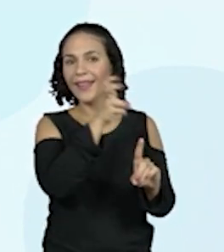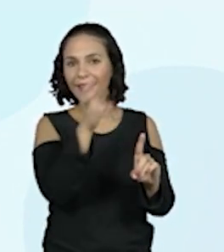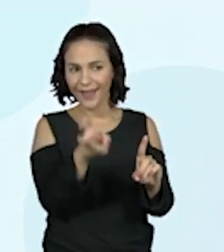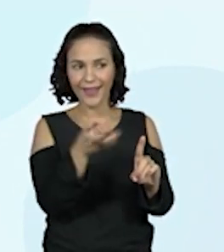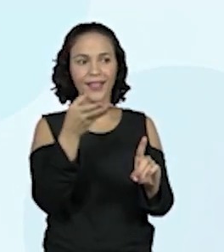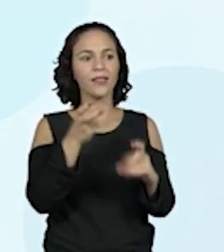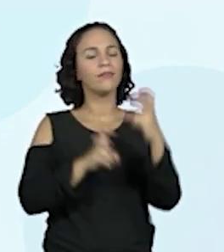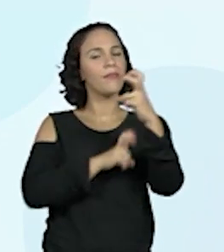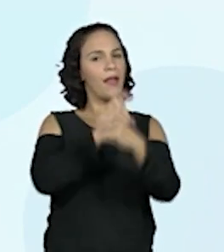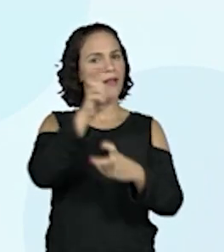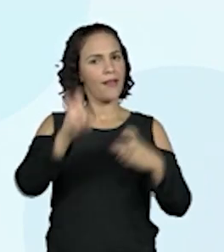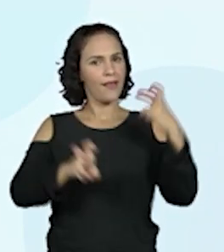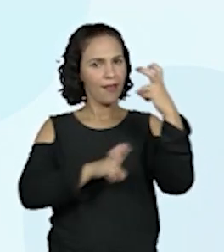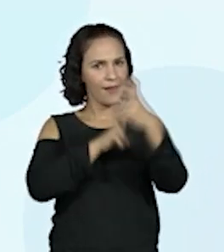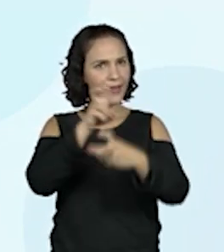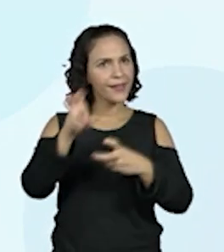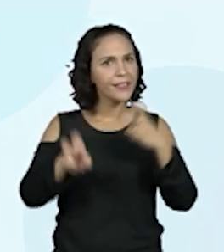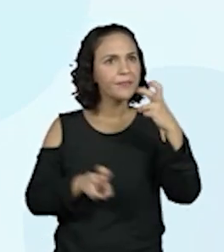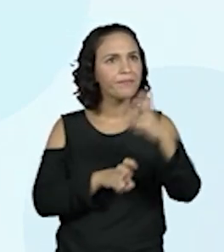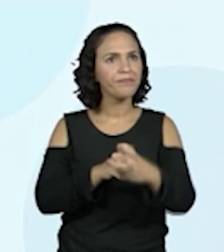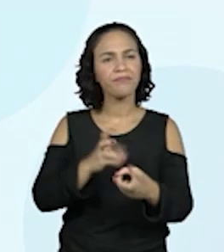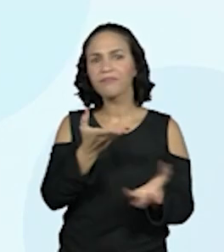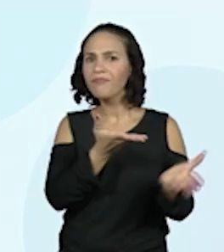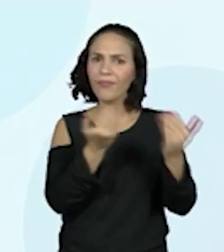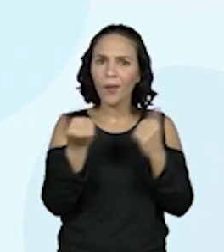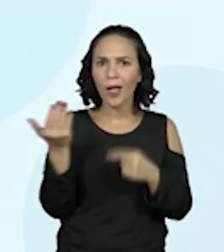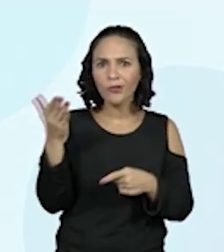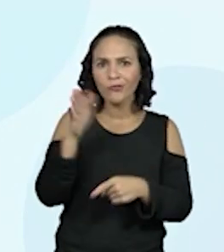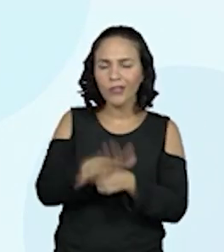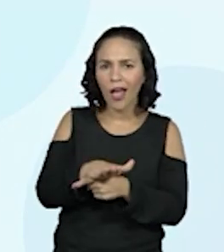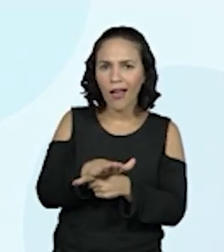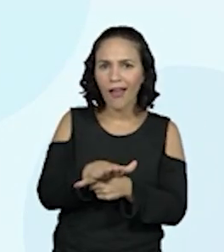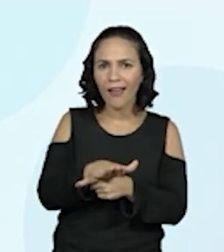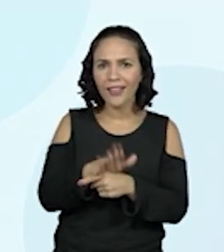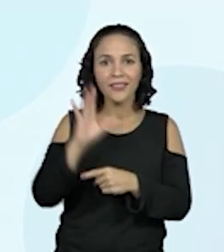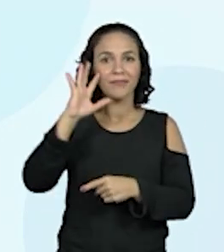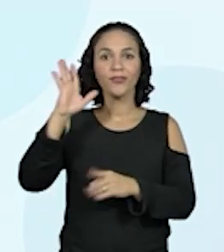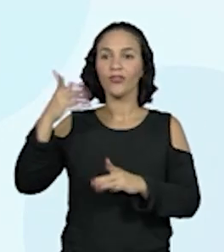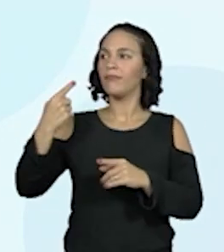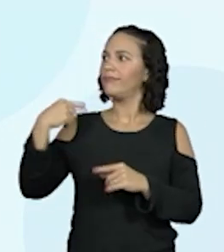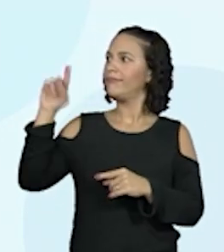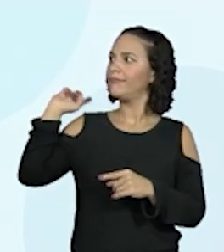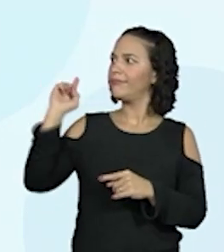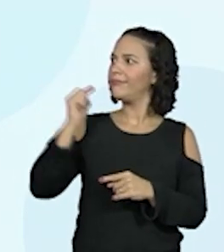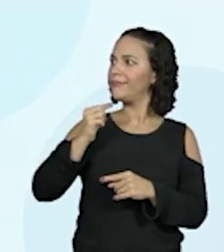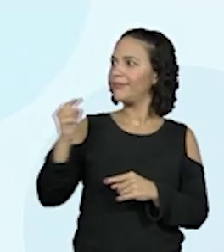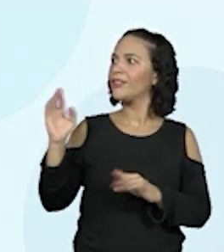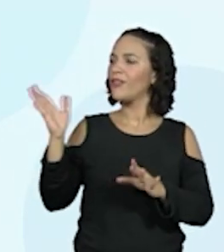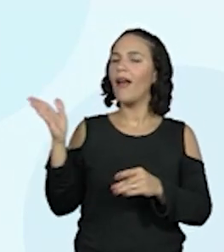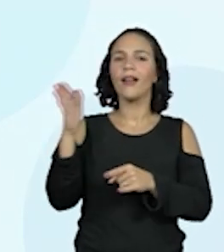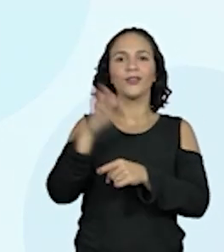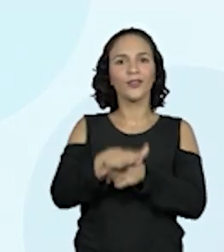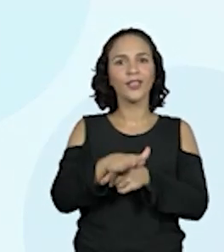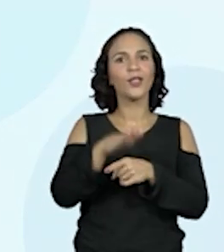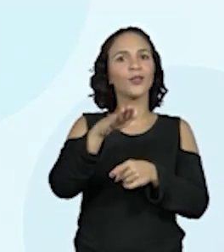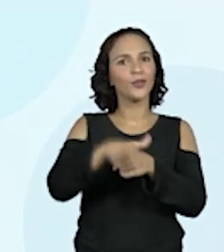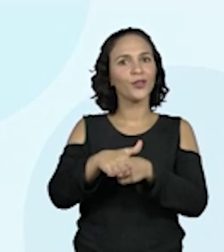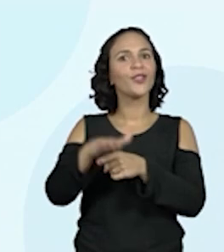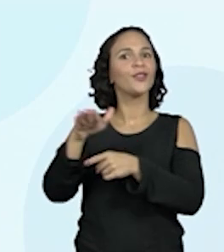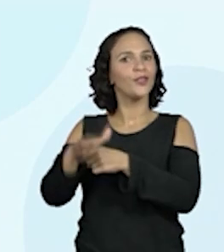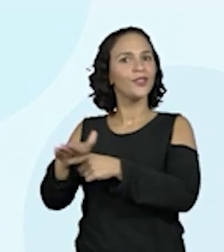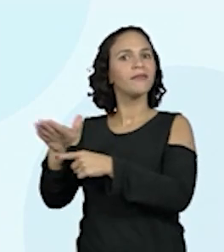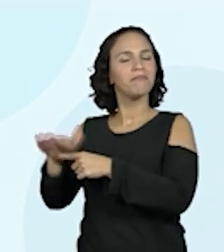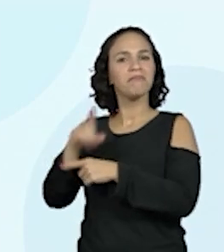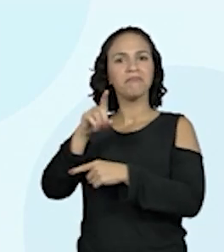ajudá-los a resolver as atividades? A gente vem ajudando aí em todas as aulas. Estamos aí, né, nesse Parque de